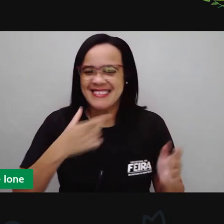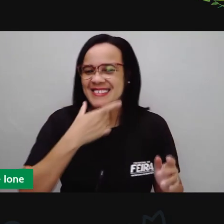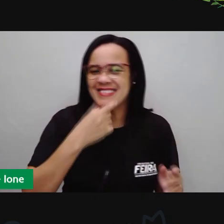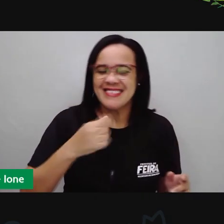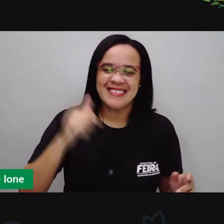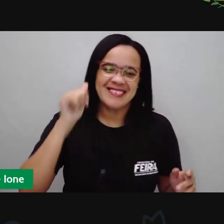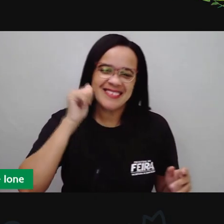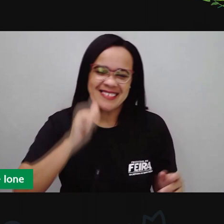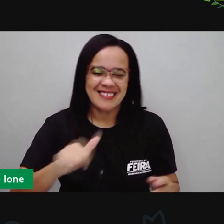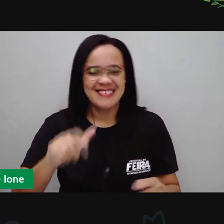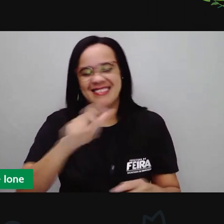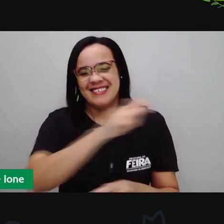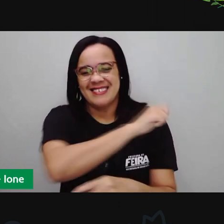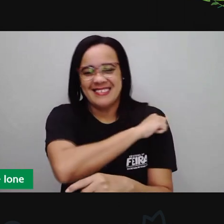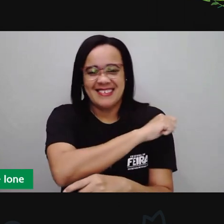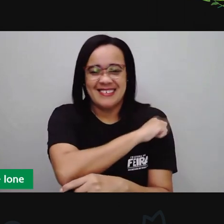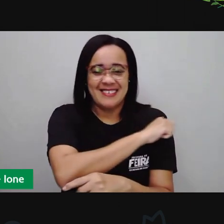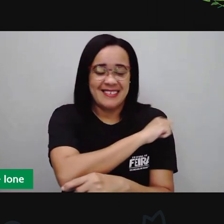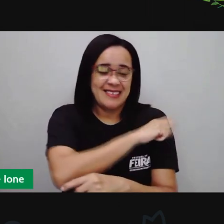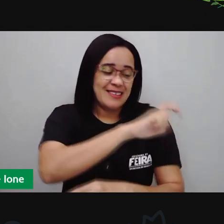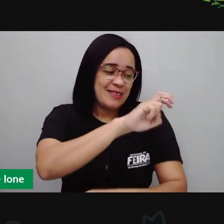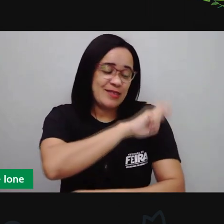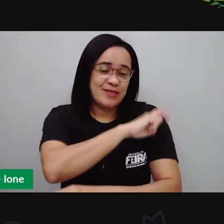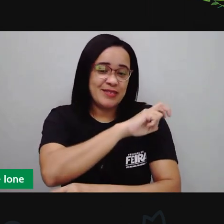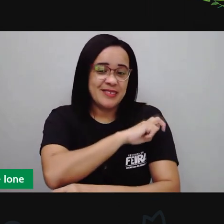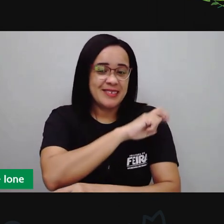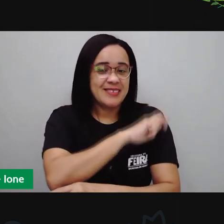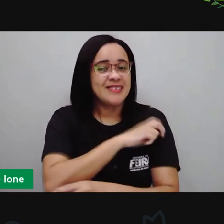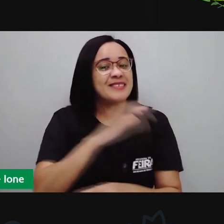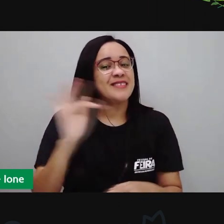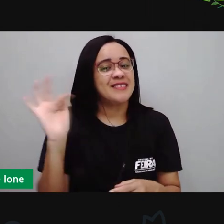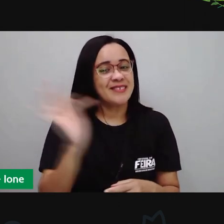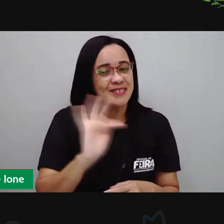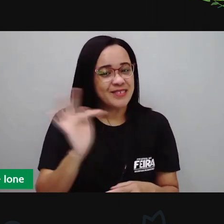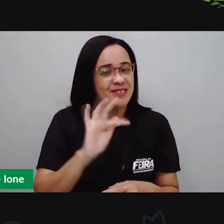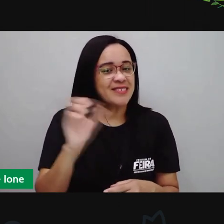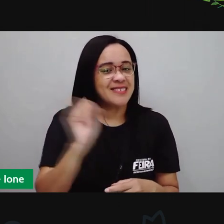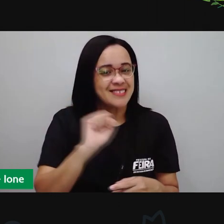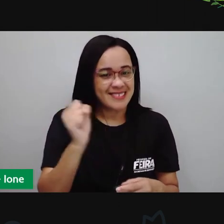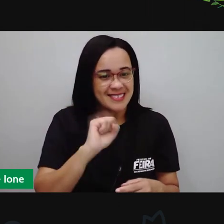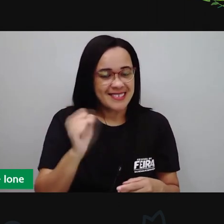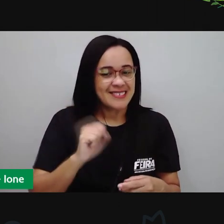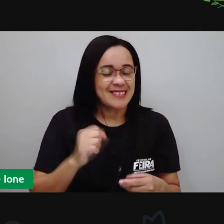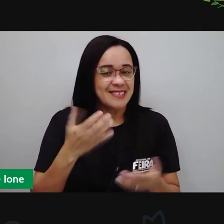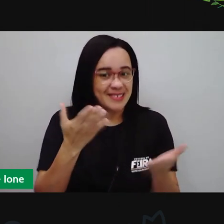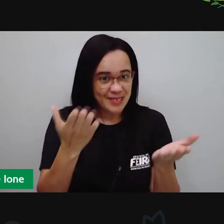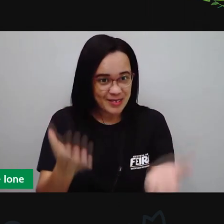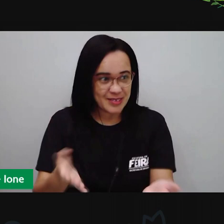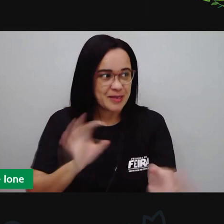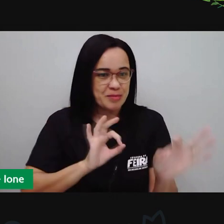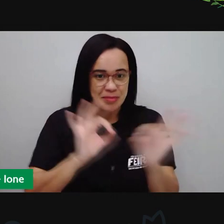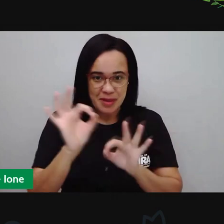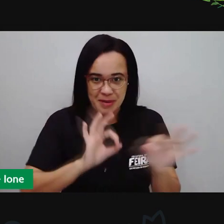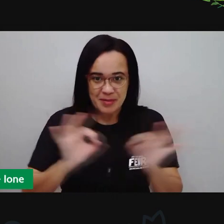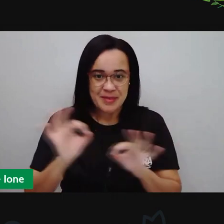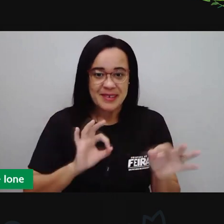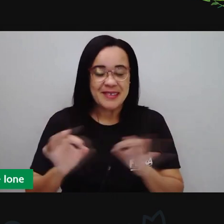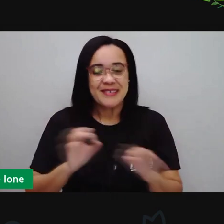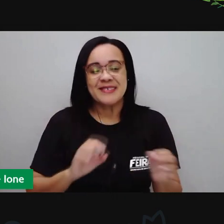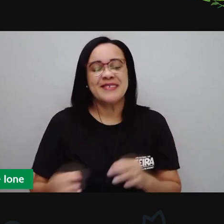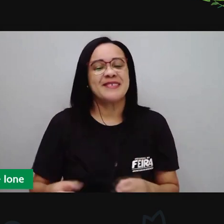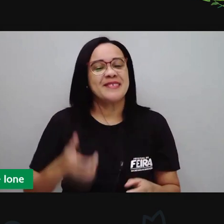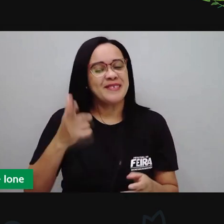meninos e meninas aí do quinto ano de Feira de Santana. Estão aí preparados para mais uma